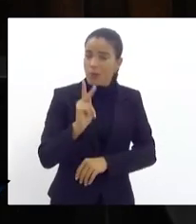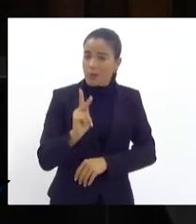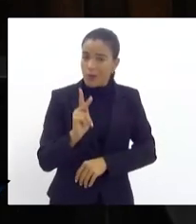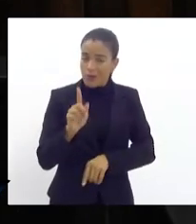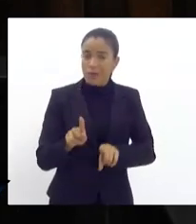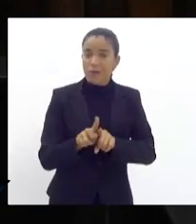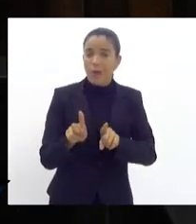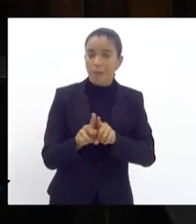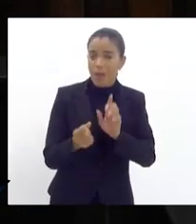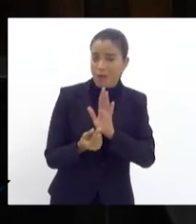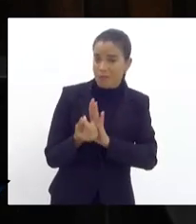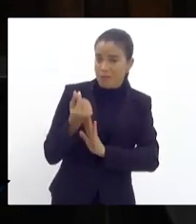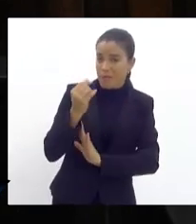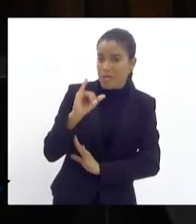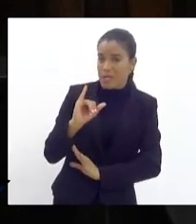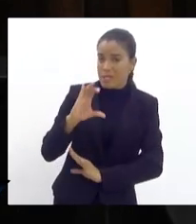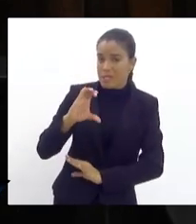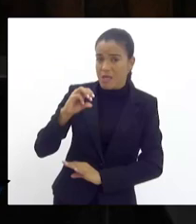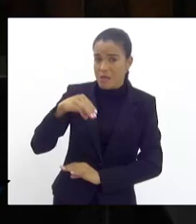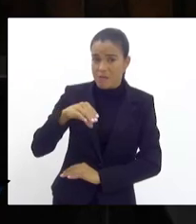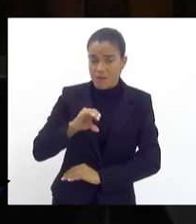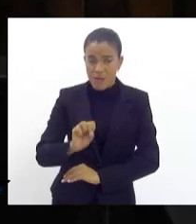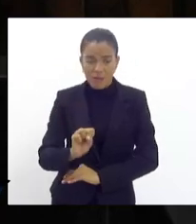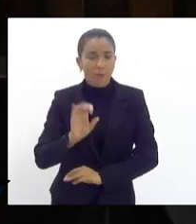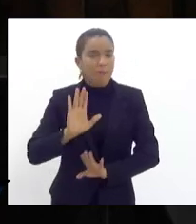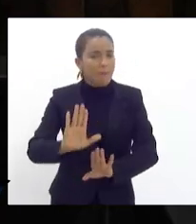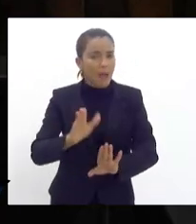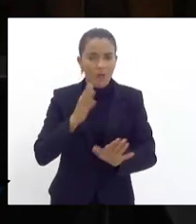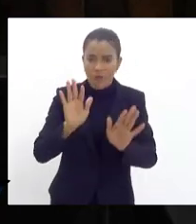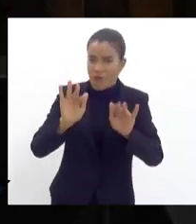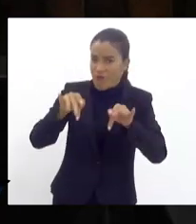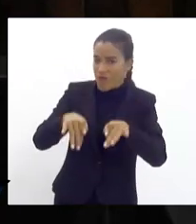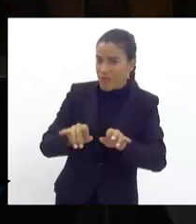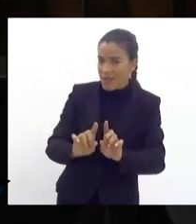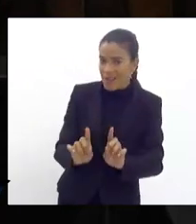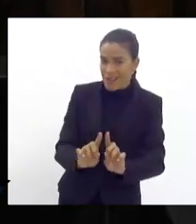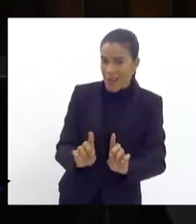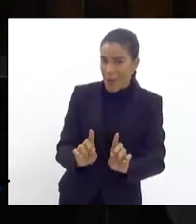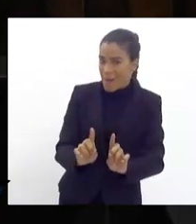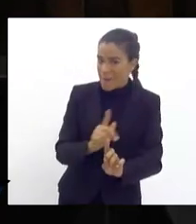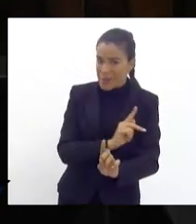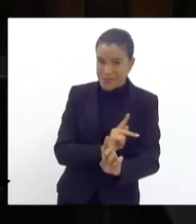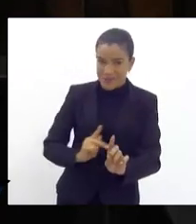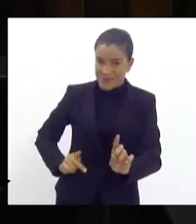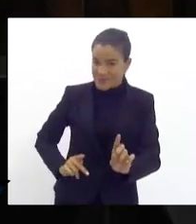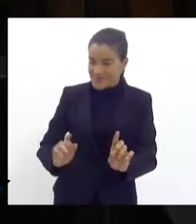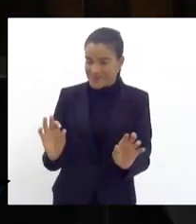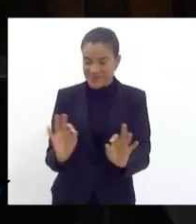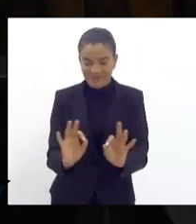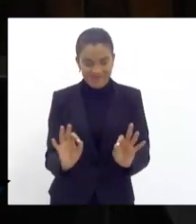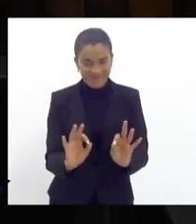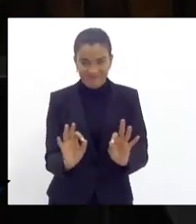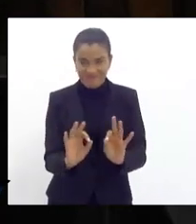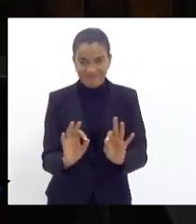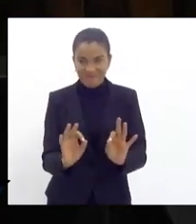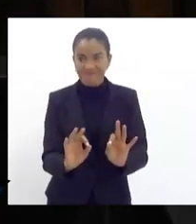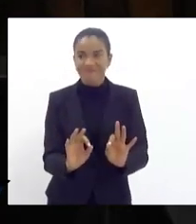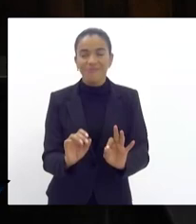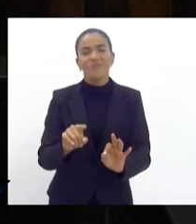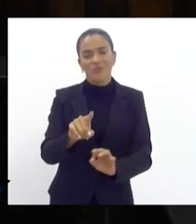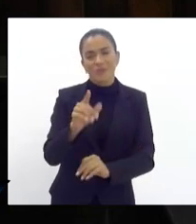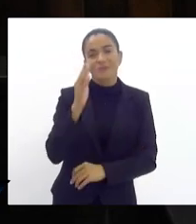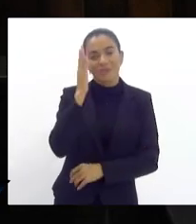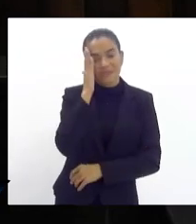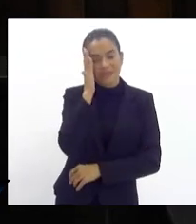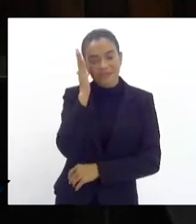das alíquotas do ICMS. Mas não acabou, senhor presidente, não acabou. O senhor sabe